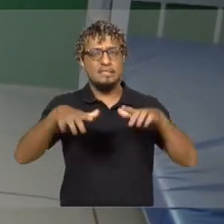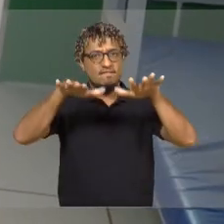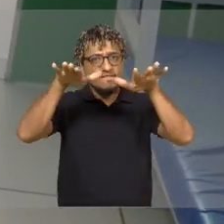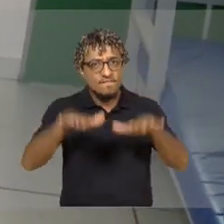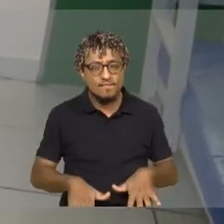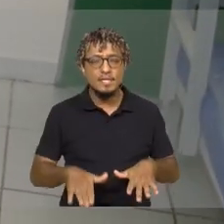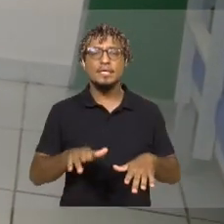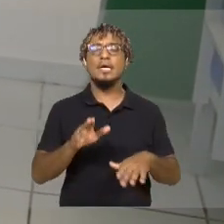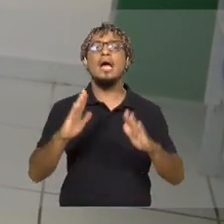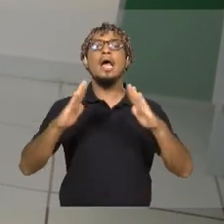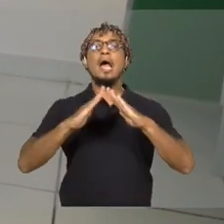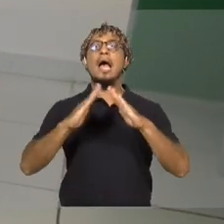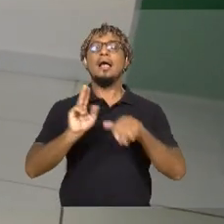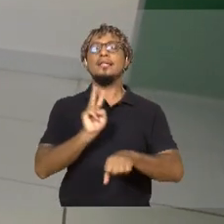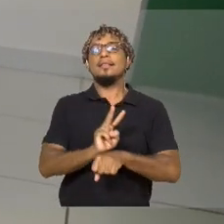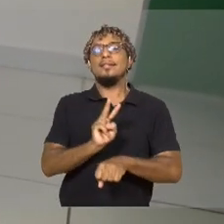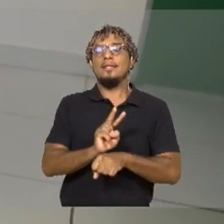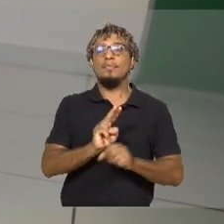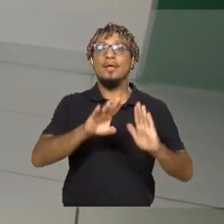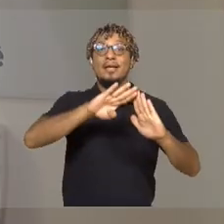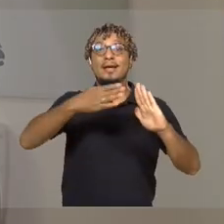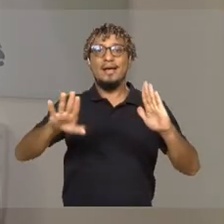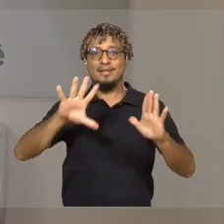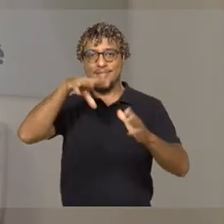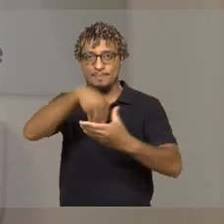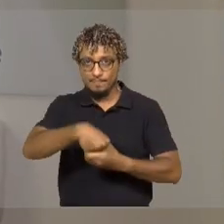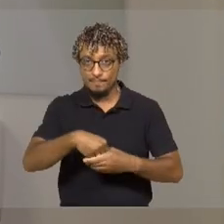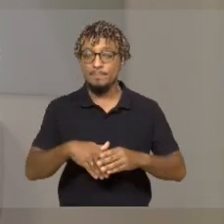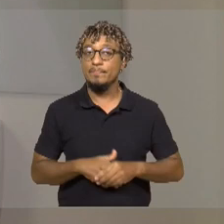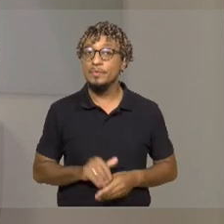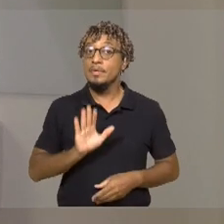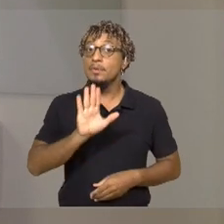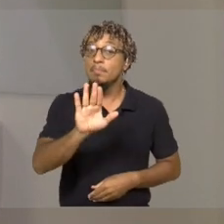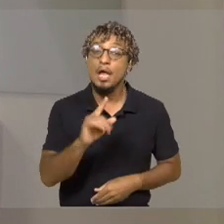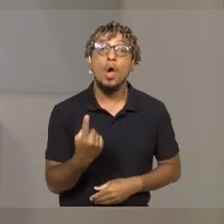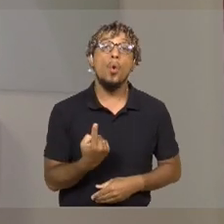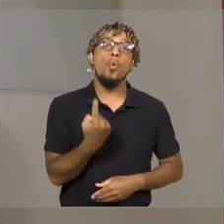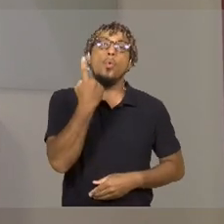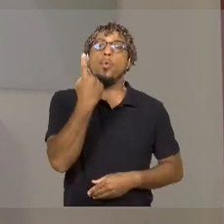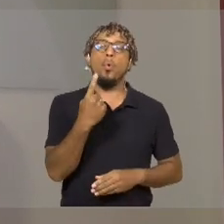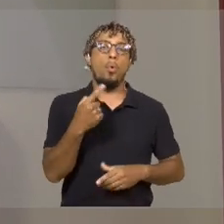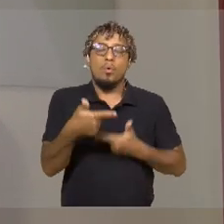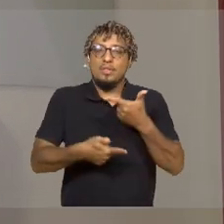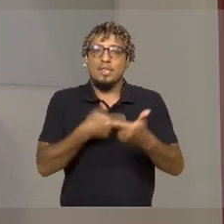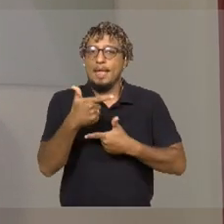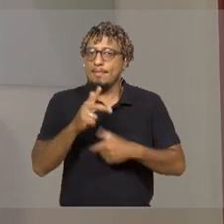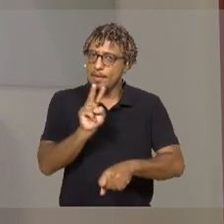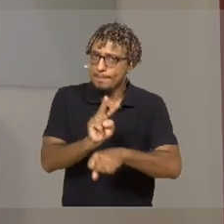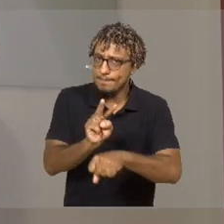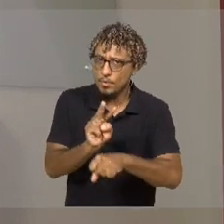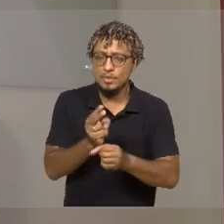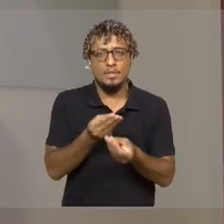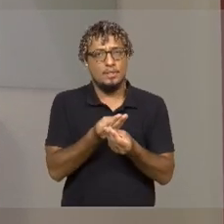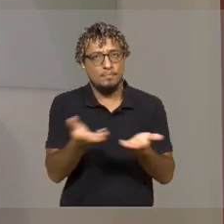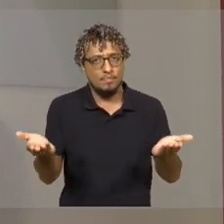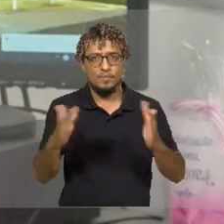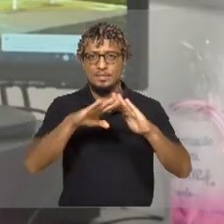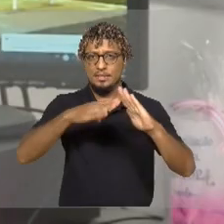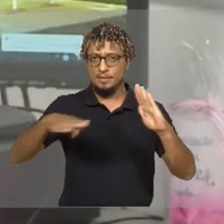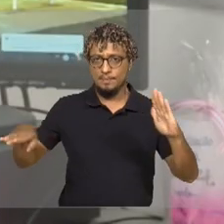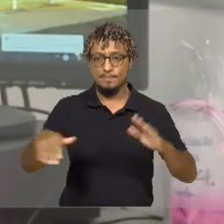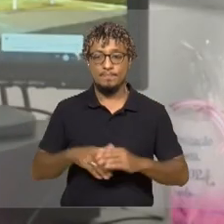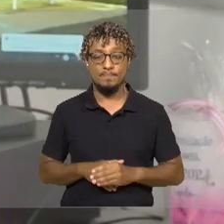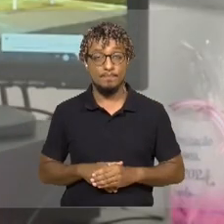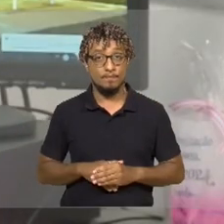alojamento temporário na Casa da Mulher Brasileira. Mas esse é apenas um dos serviços de proteção oferecidos às vítimas.